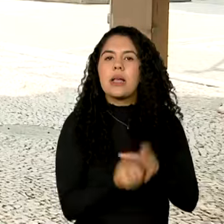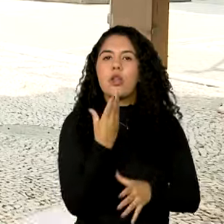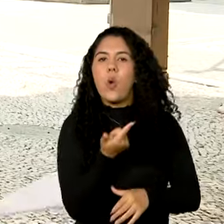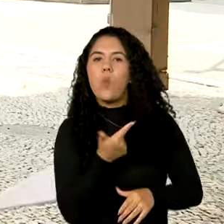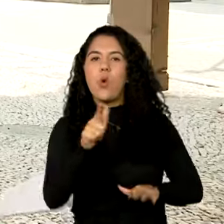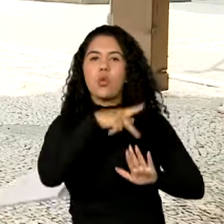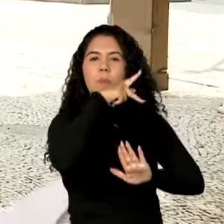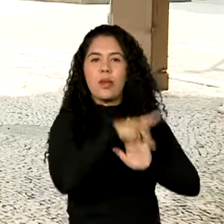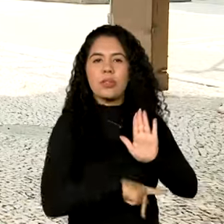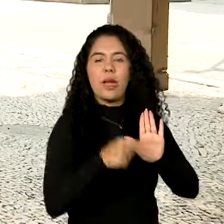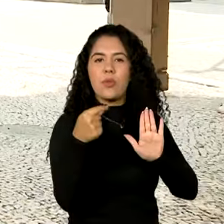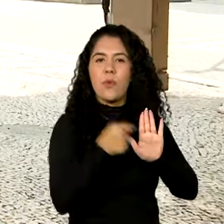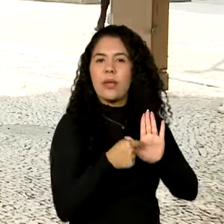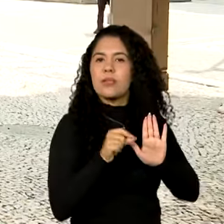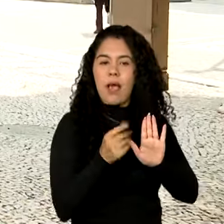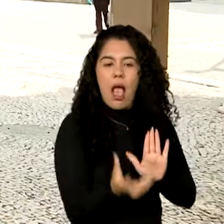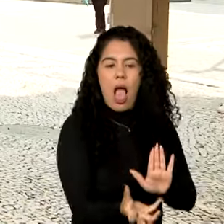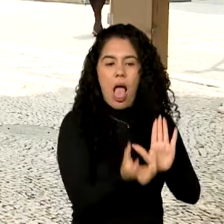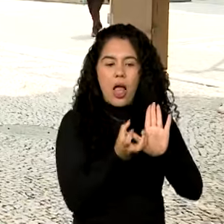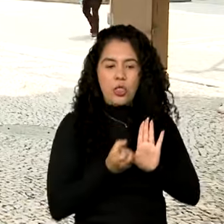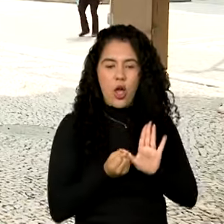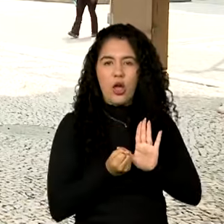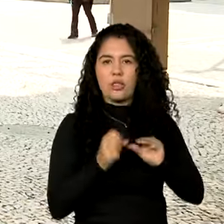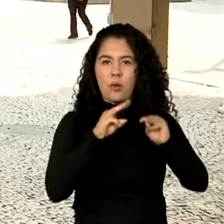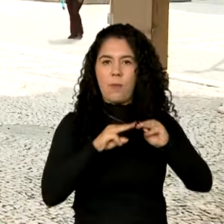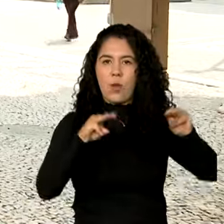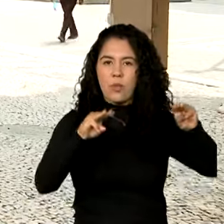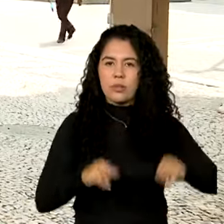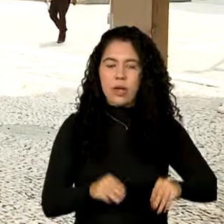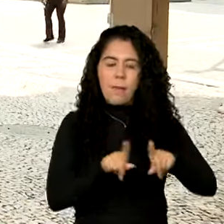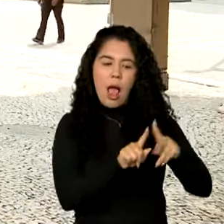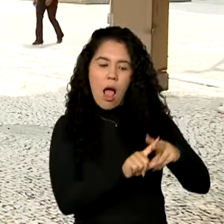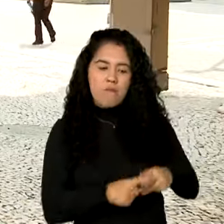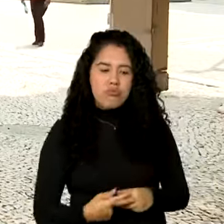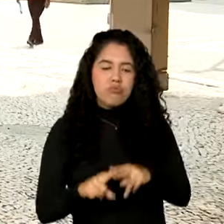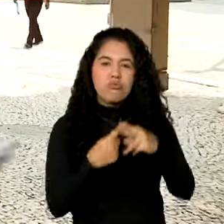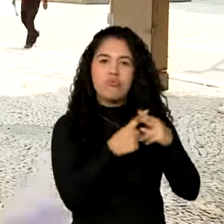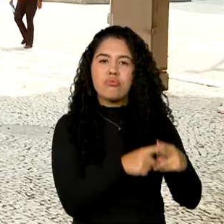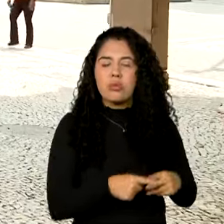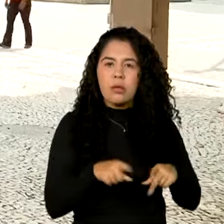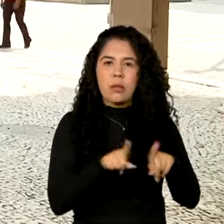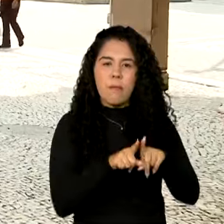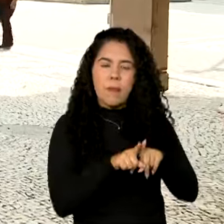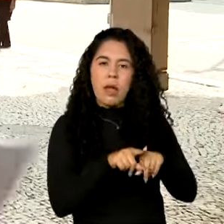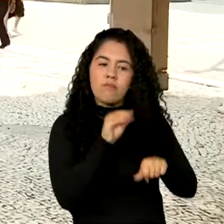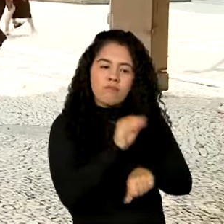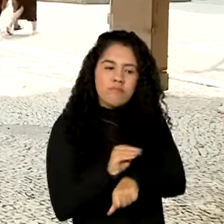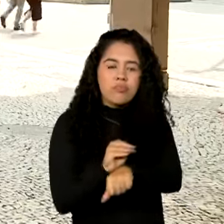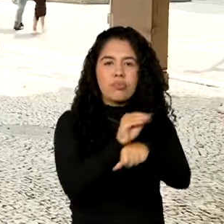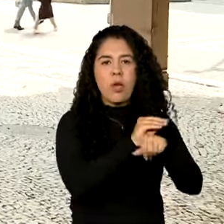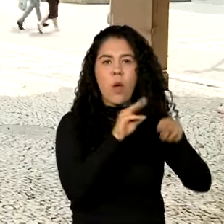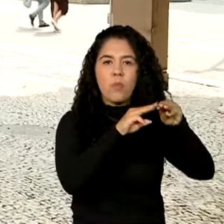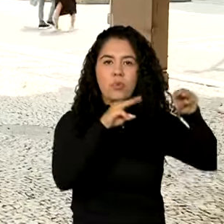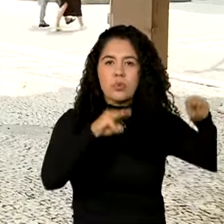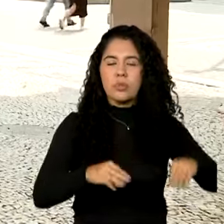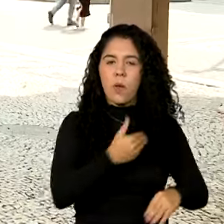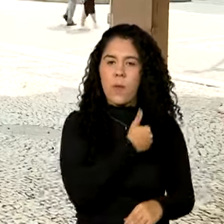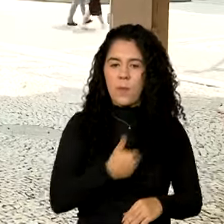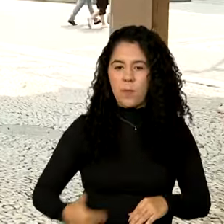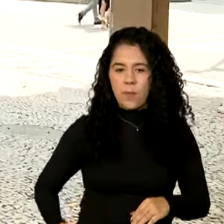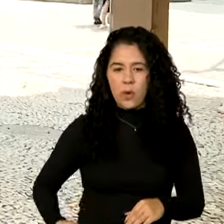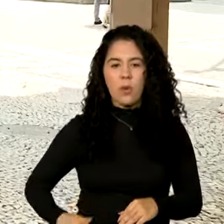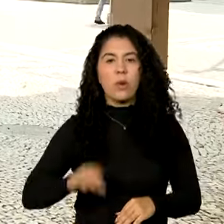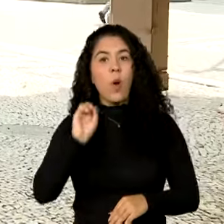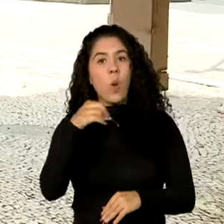incentivar a conservação e a manutenção de museus públicos ou administrados pela